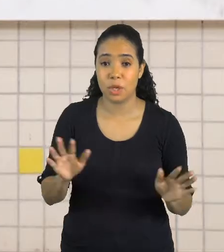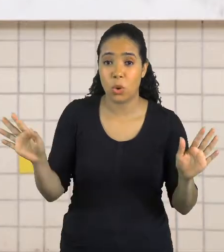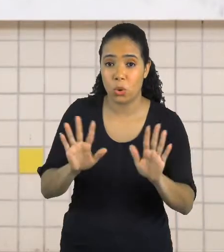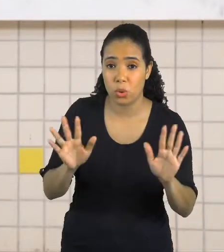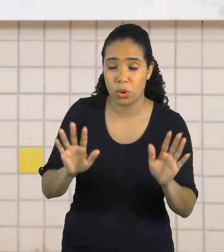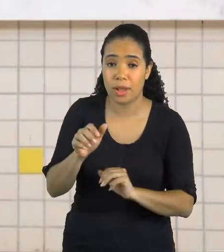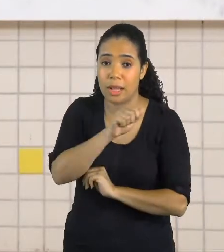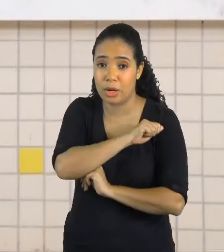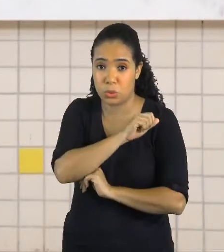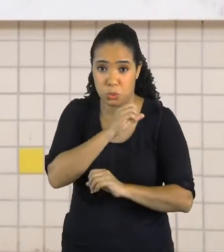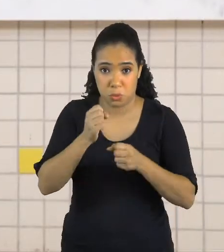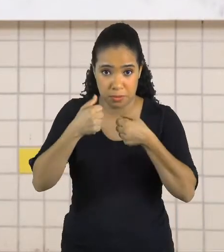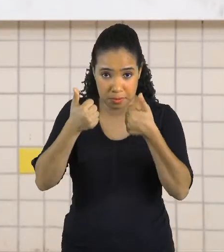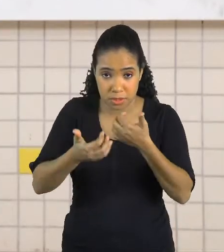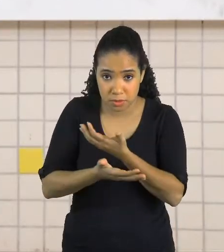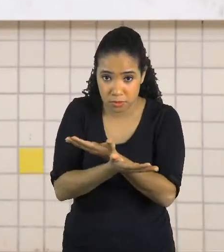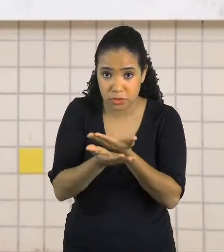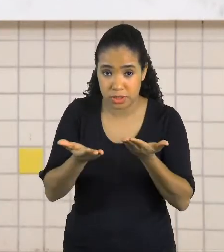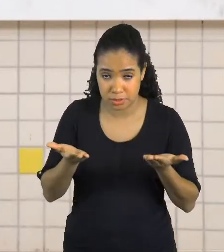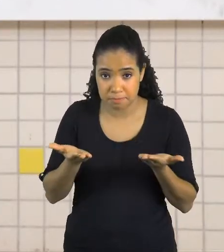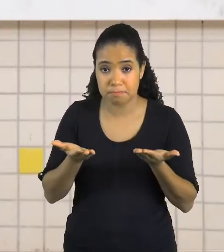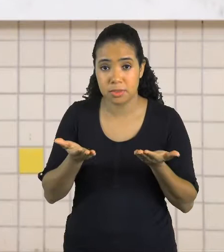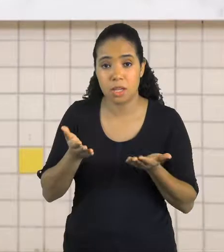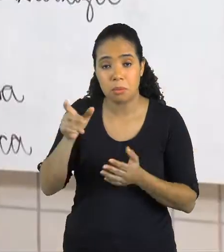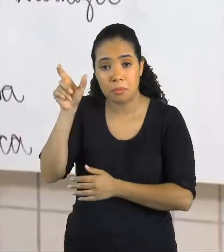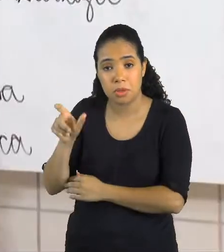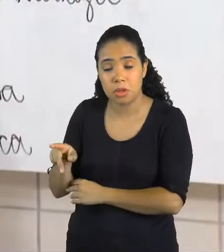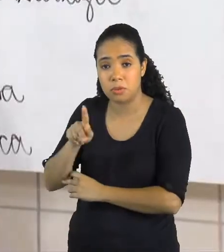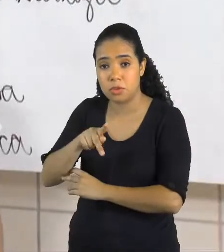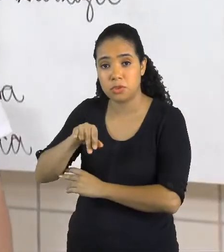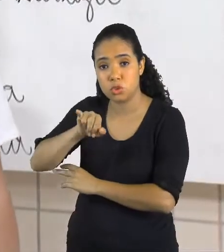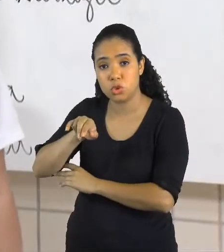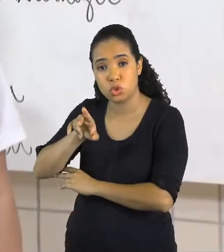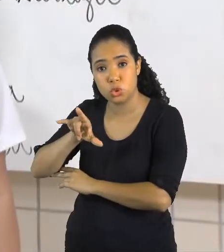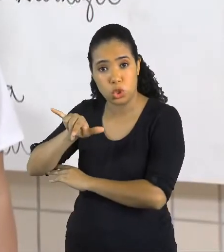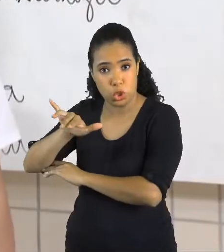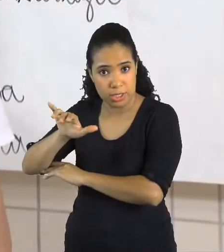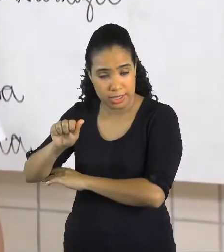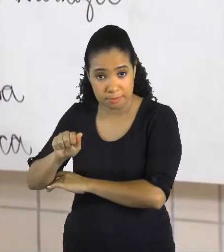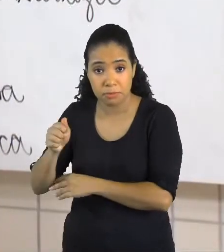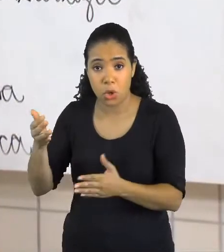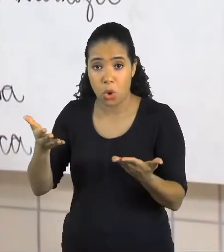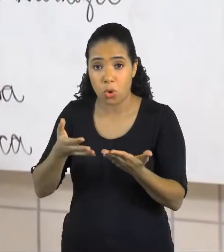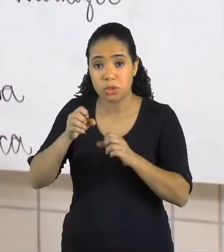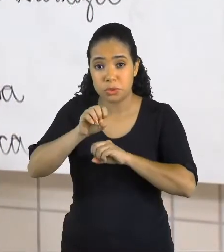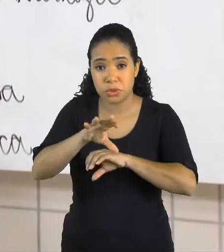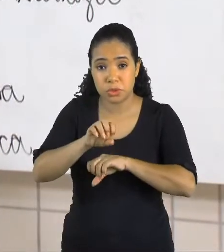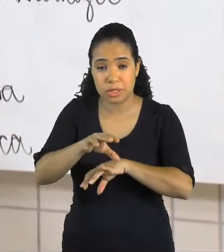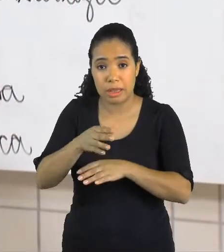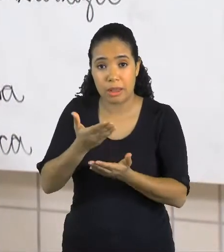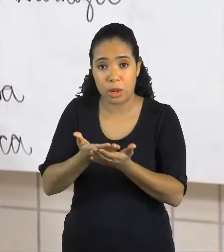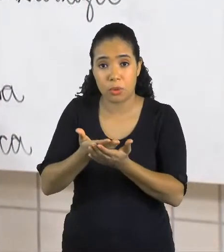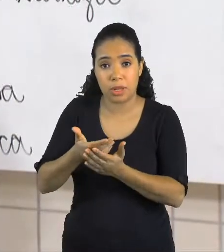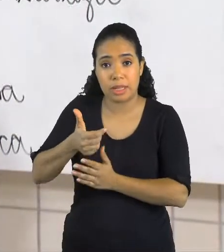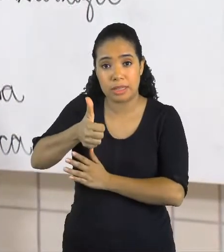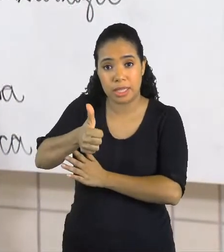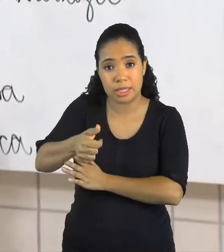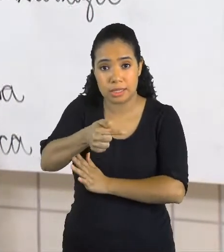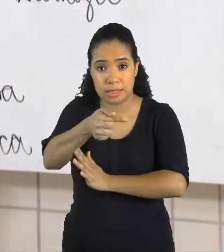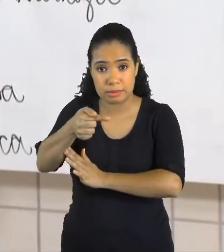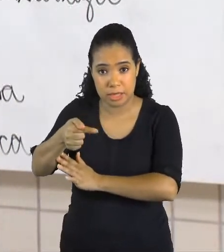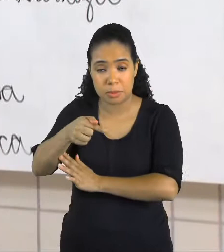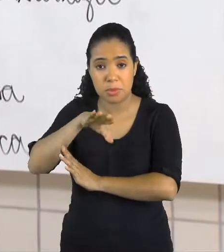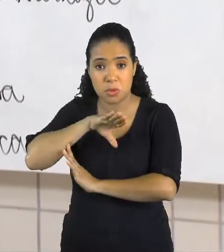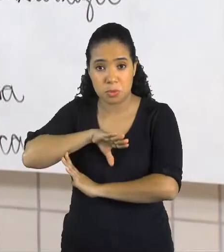Olá estudantes, tudo bem? Eu sou a professora Júlia Carla. Hoje nós teremos a nossa 17ª aula de língua